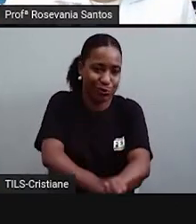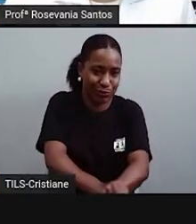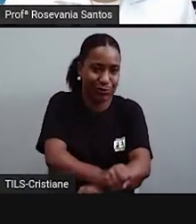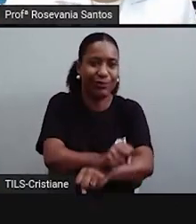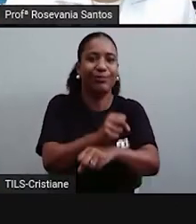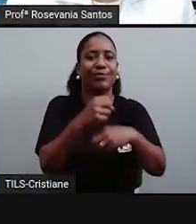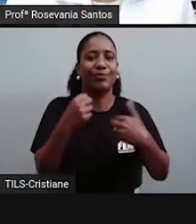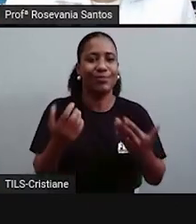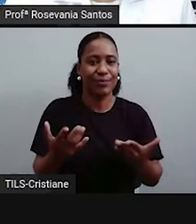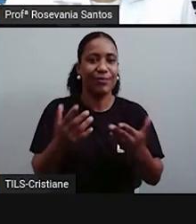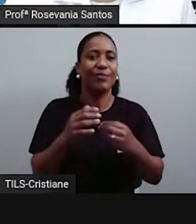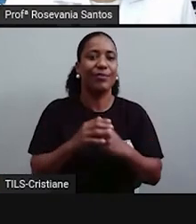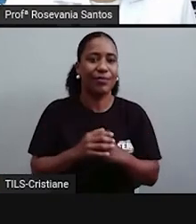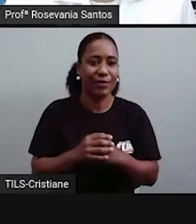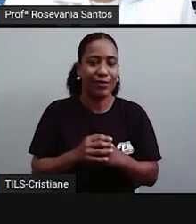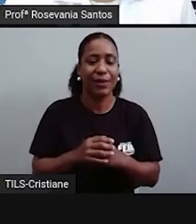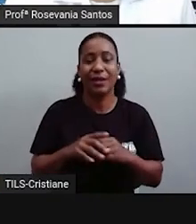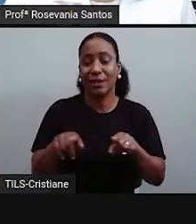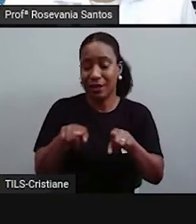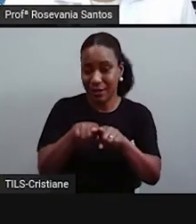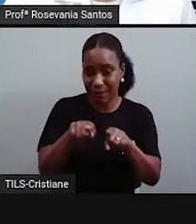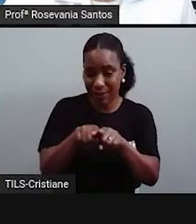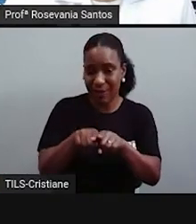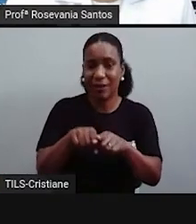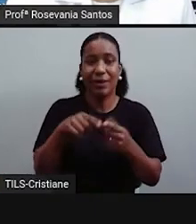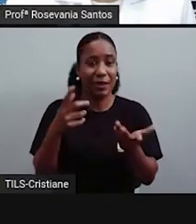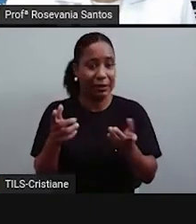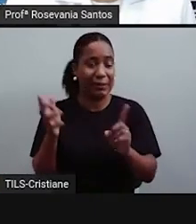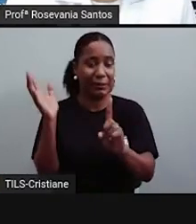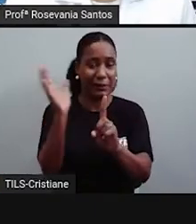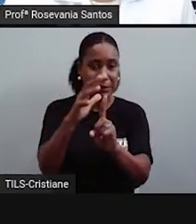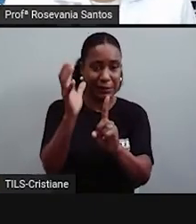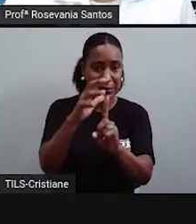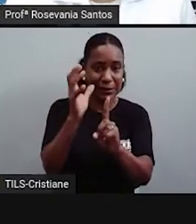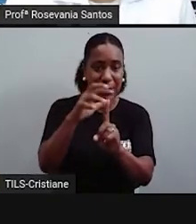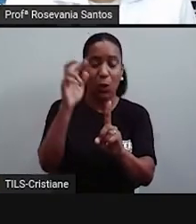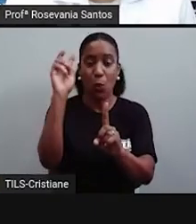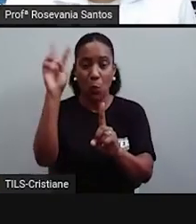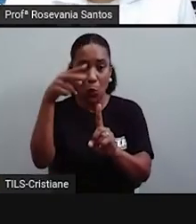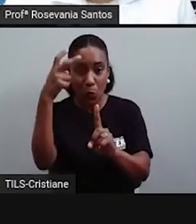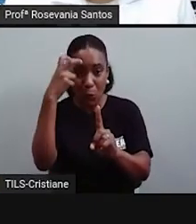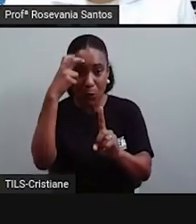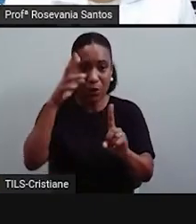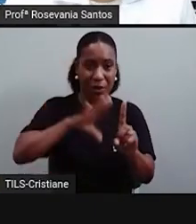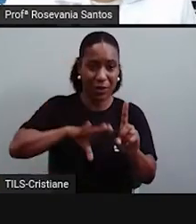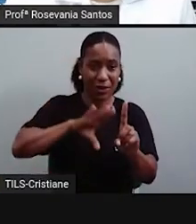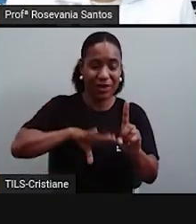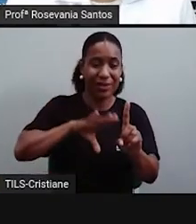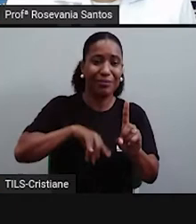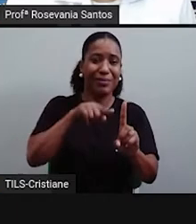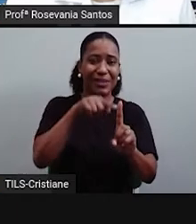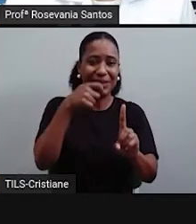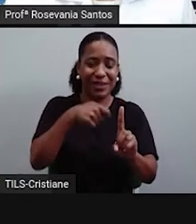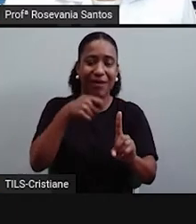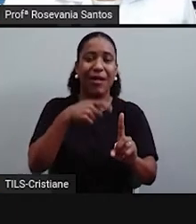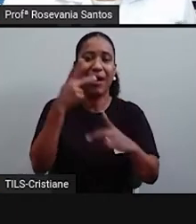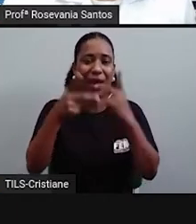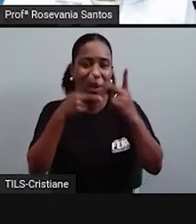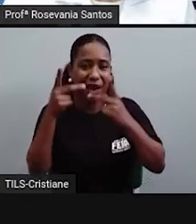passaram por um processo de apopulação, tiveram que falar português, tem uma nova religião,